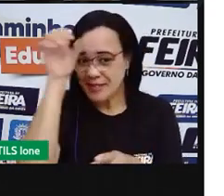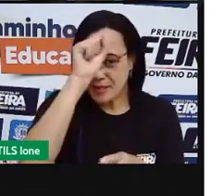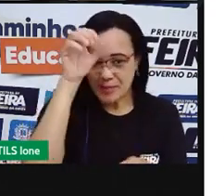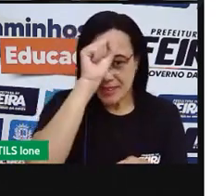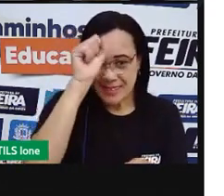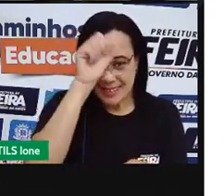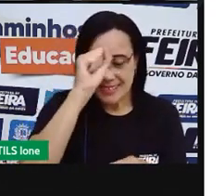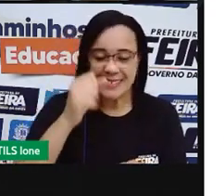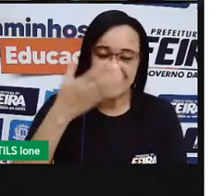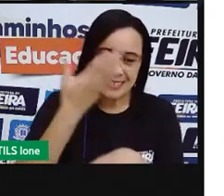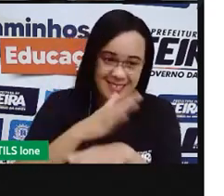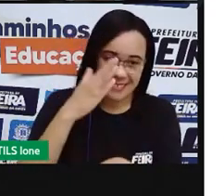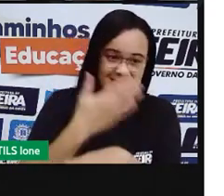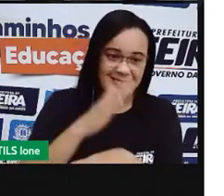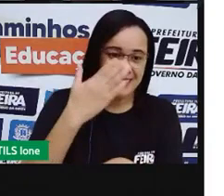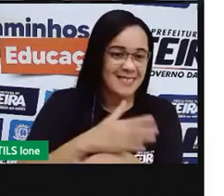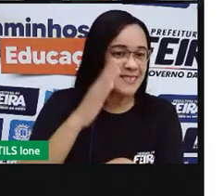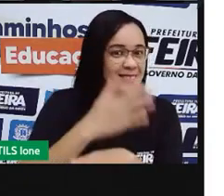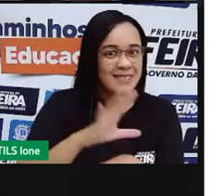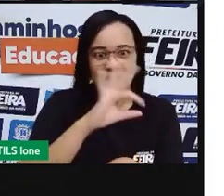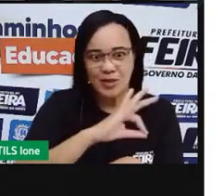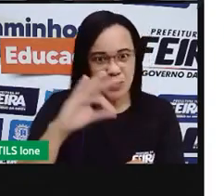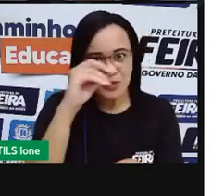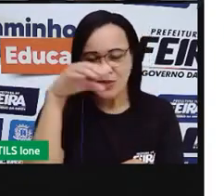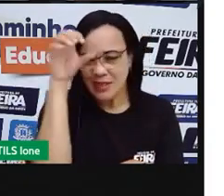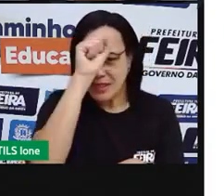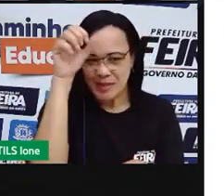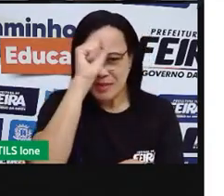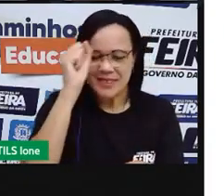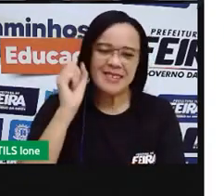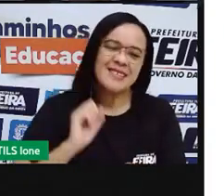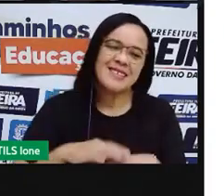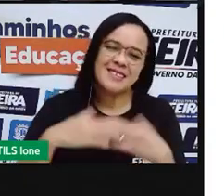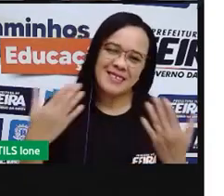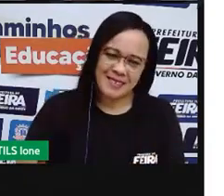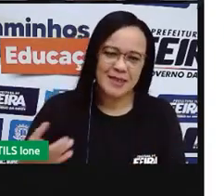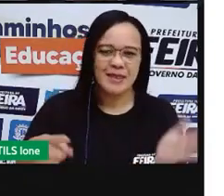colocando em prática esse conhecimento que a aprendeu sobre